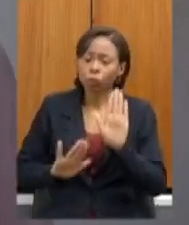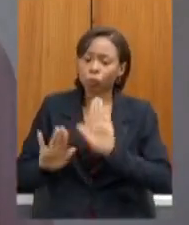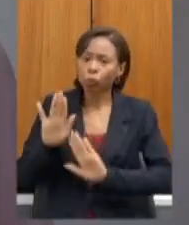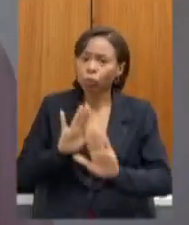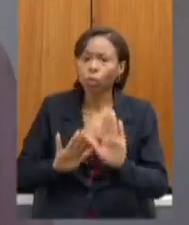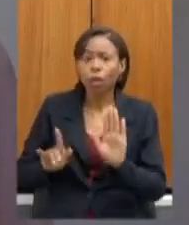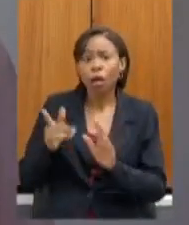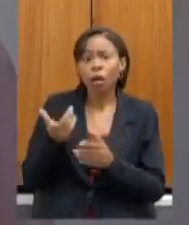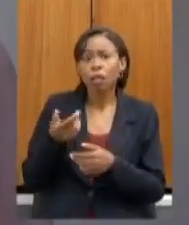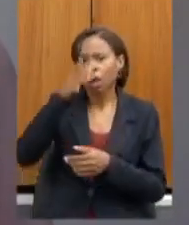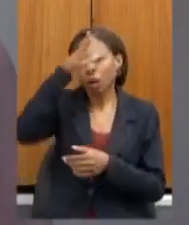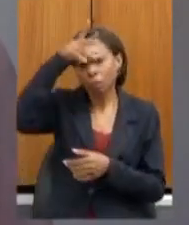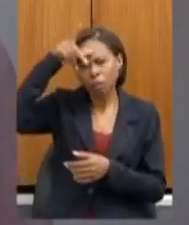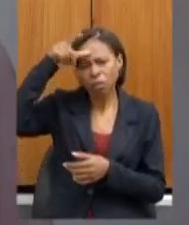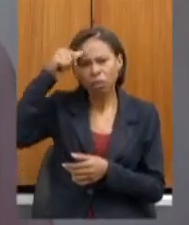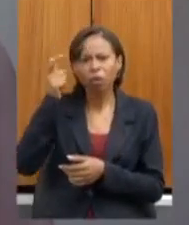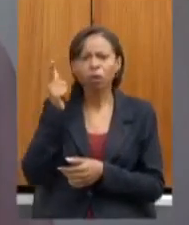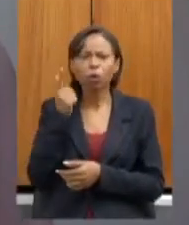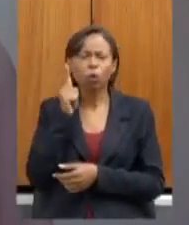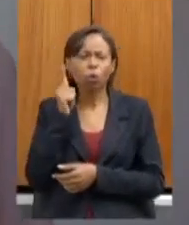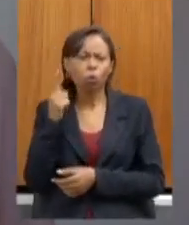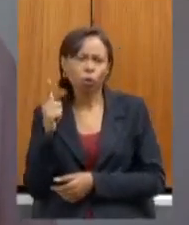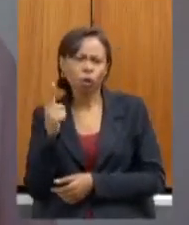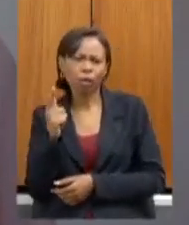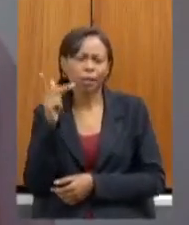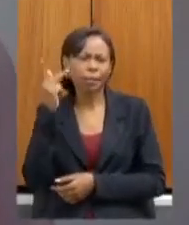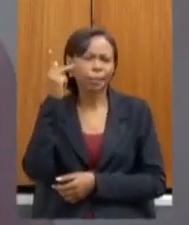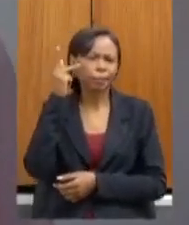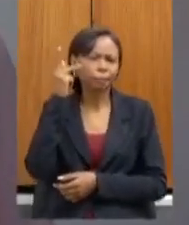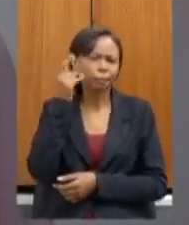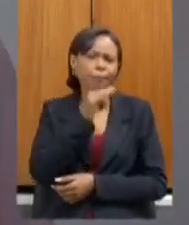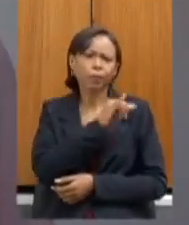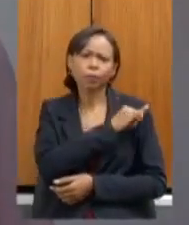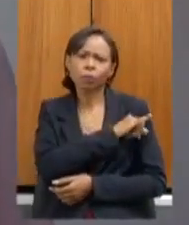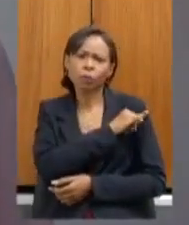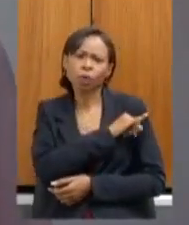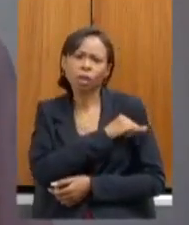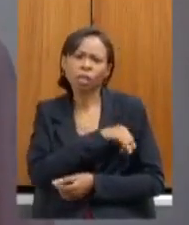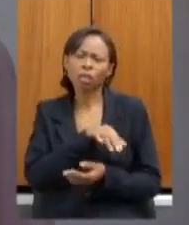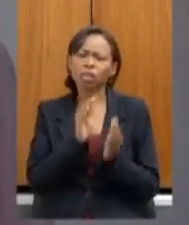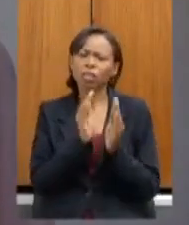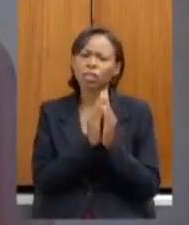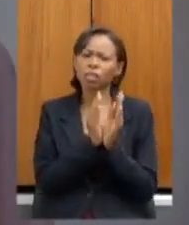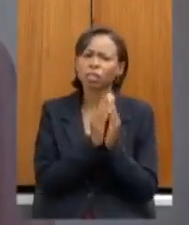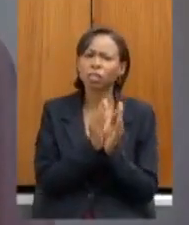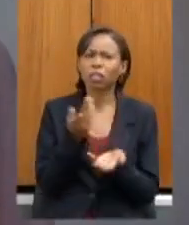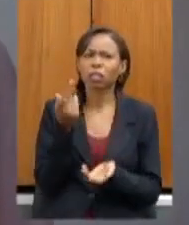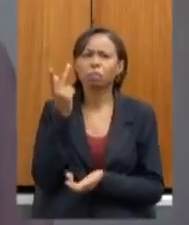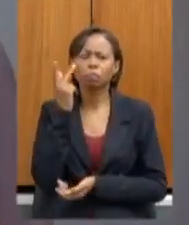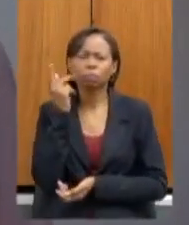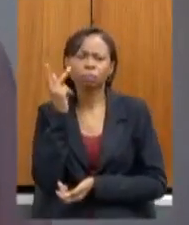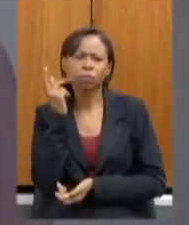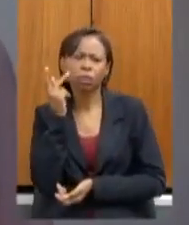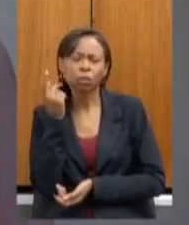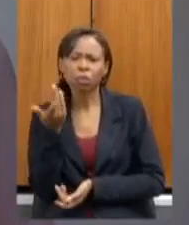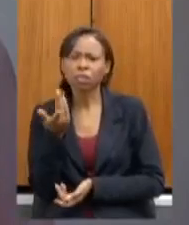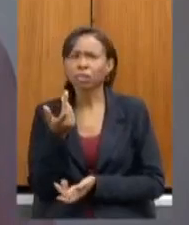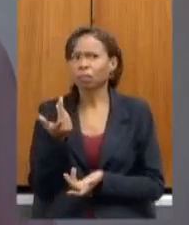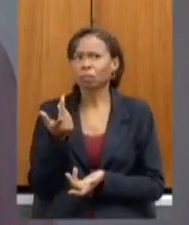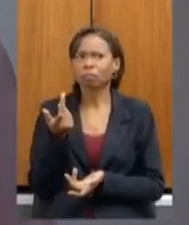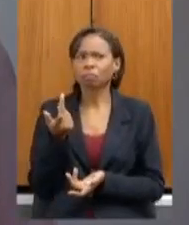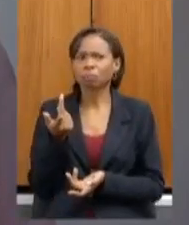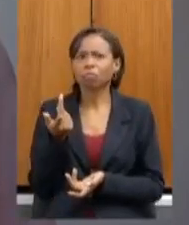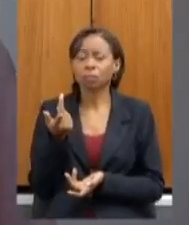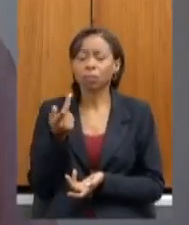Amazonas Goiás São Paulo Espírito Santo Rio de Janeiro Rio Grande do Sul Sergipe Piauí na situação inclusive epidemiológica